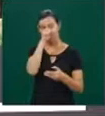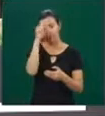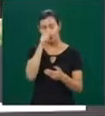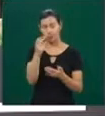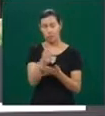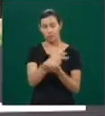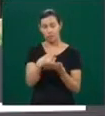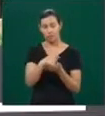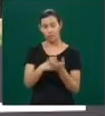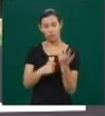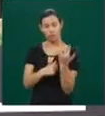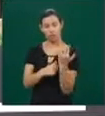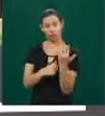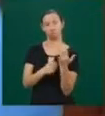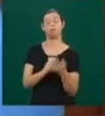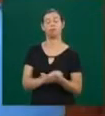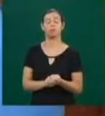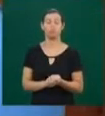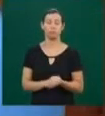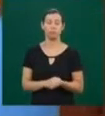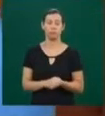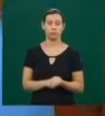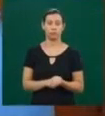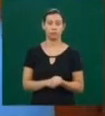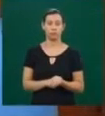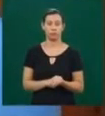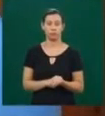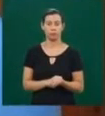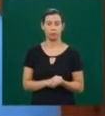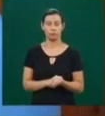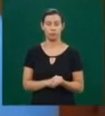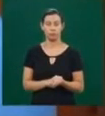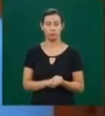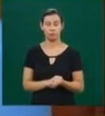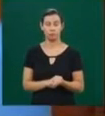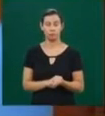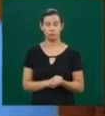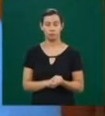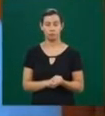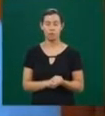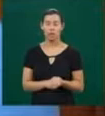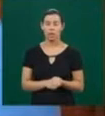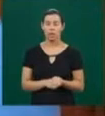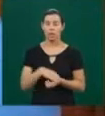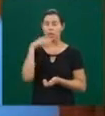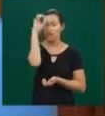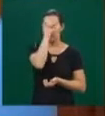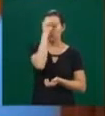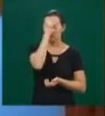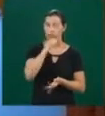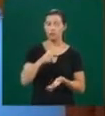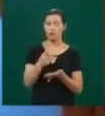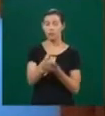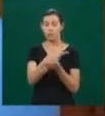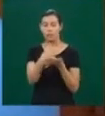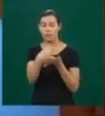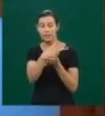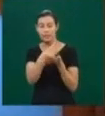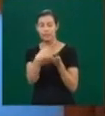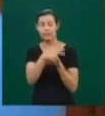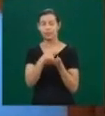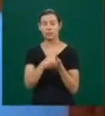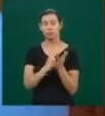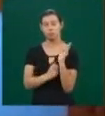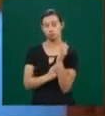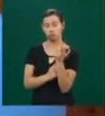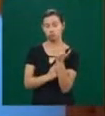poucos minutos. Eu redescobri a arte de desenhar. Até então eu costumava mais escrever. Mas com o